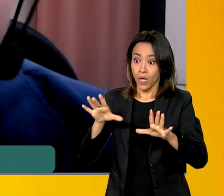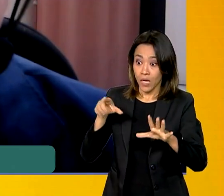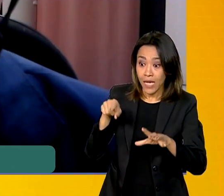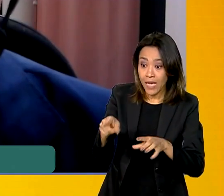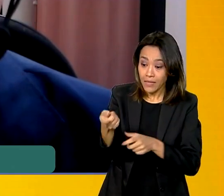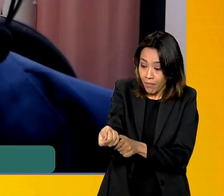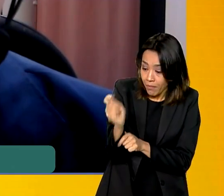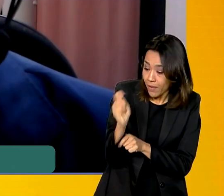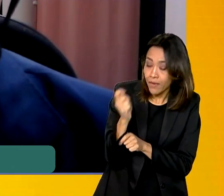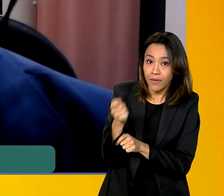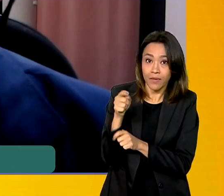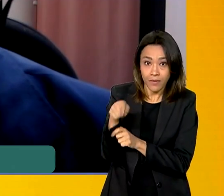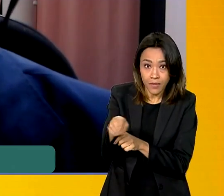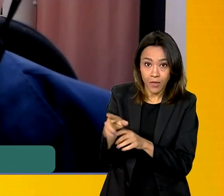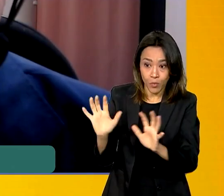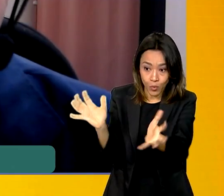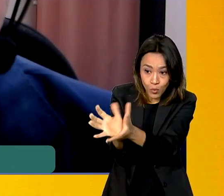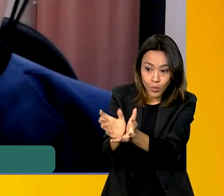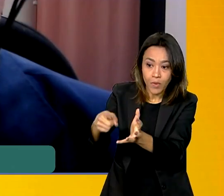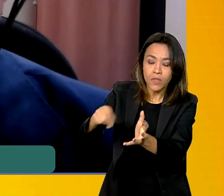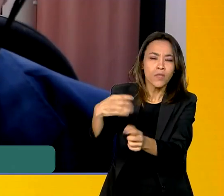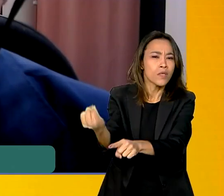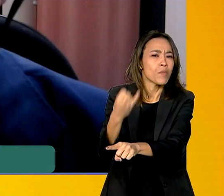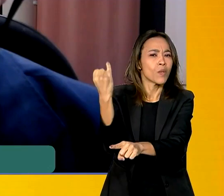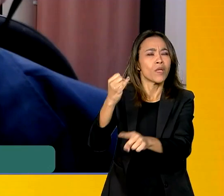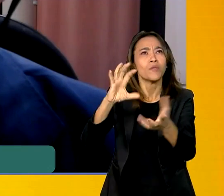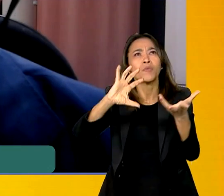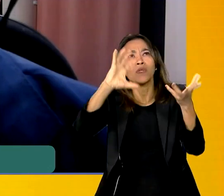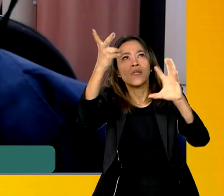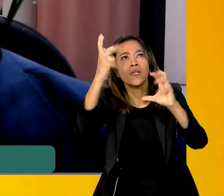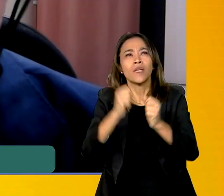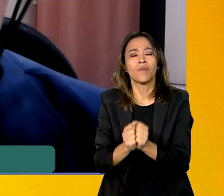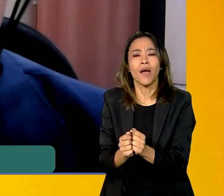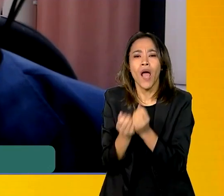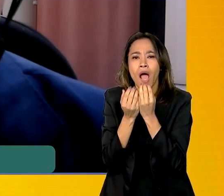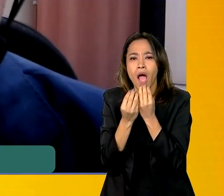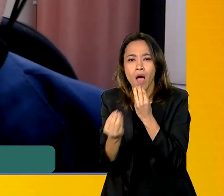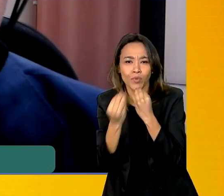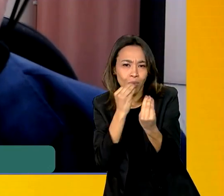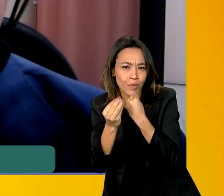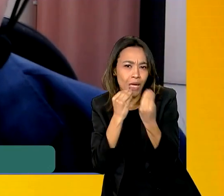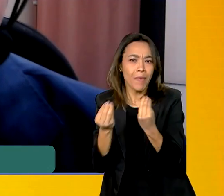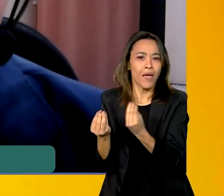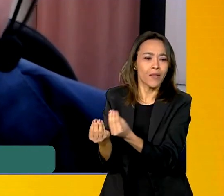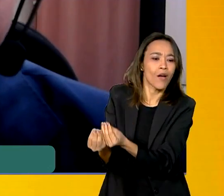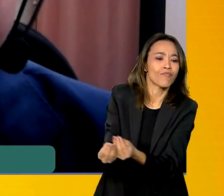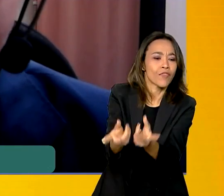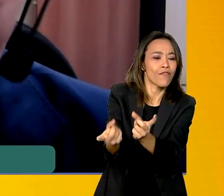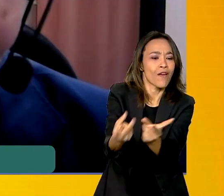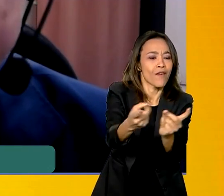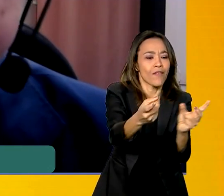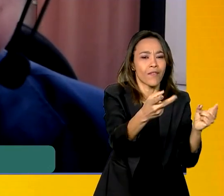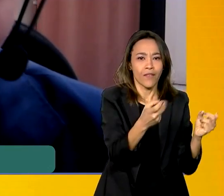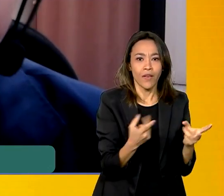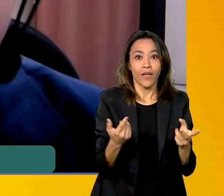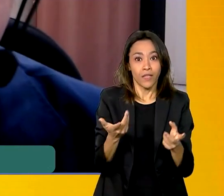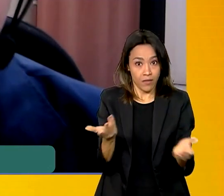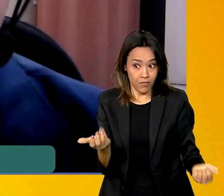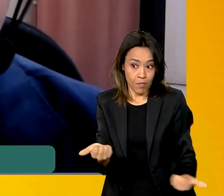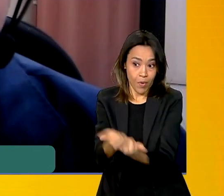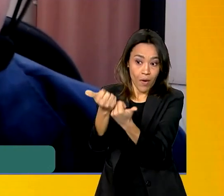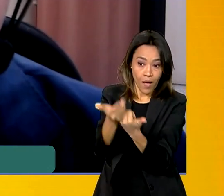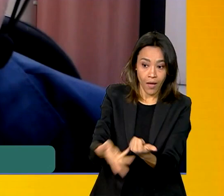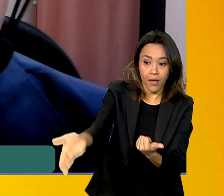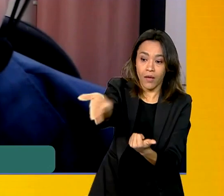fundamentais para a justiça climática, para a geração de alimentos, para a geração de trabalho e renda, e também apoiar essa juventude